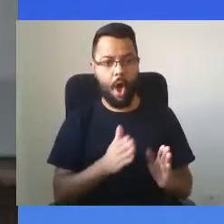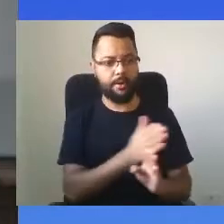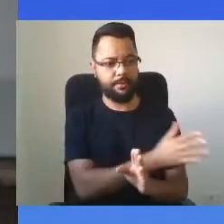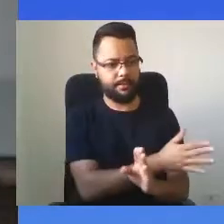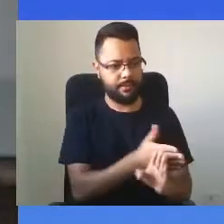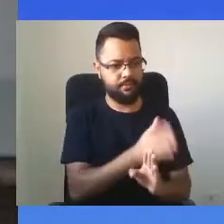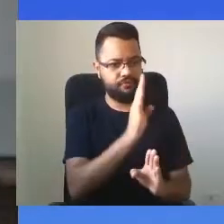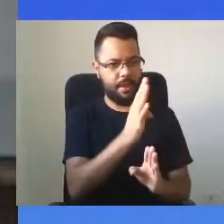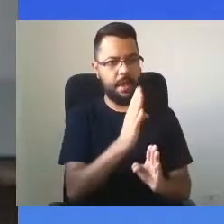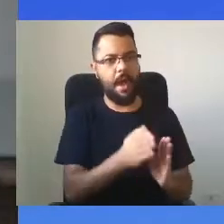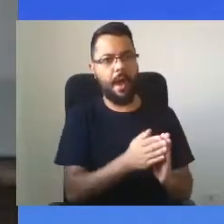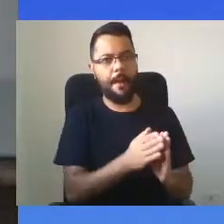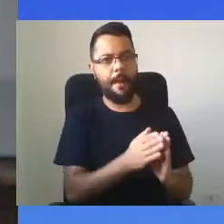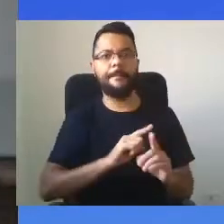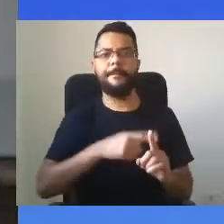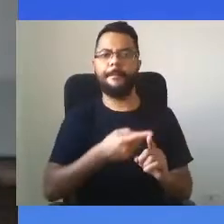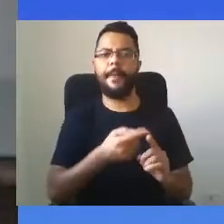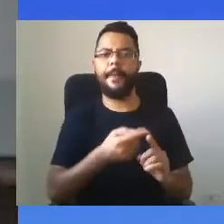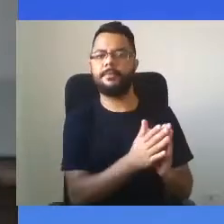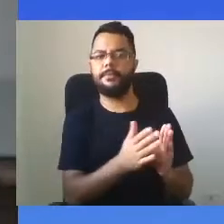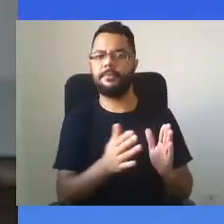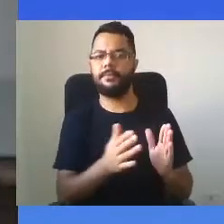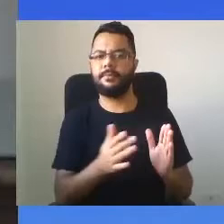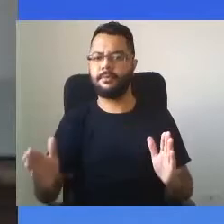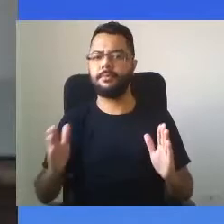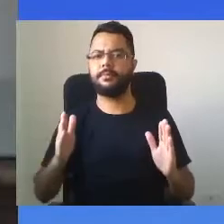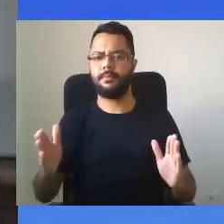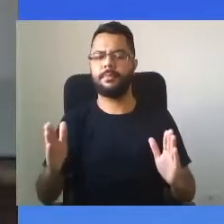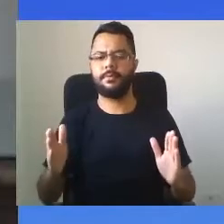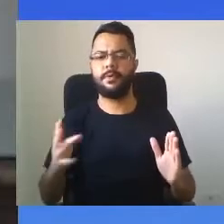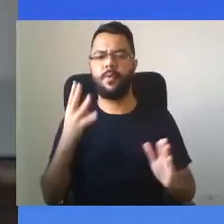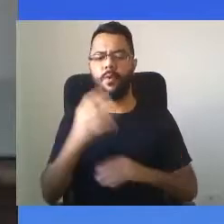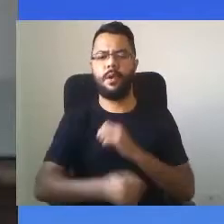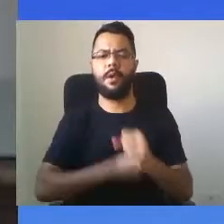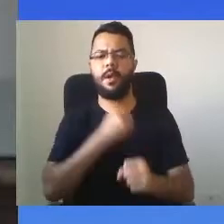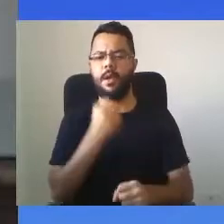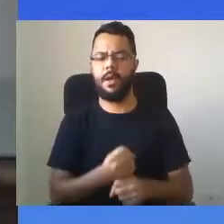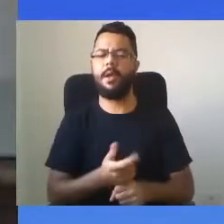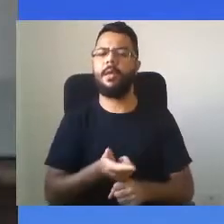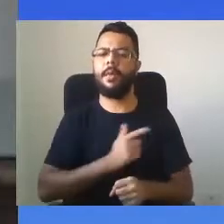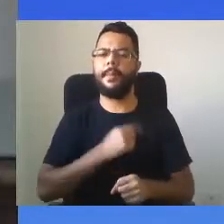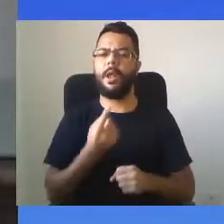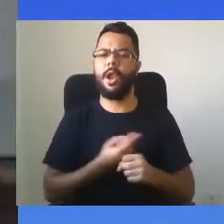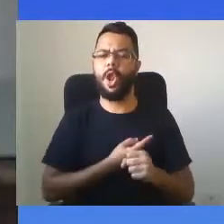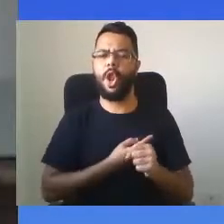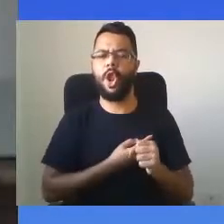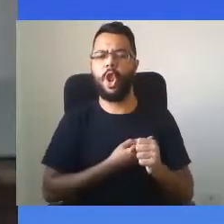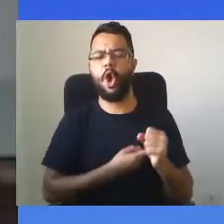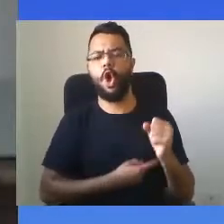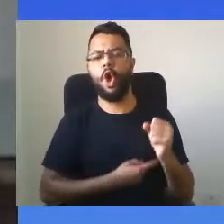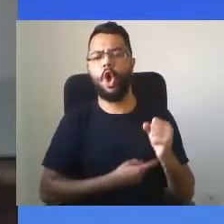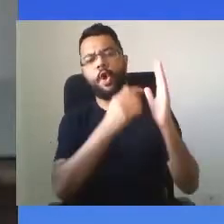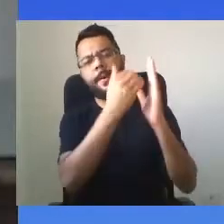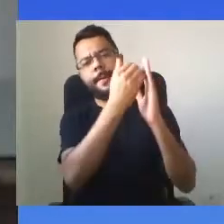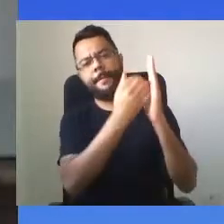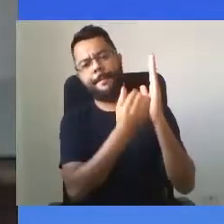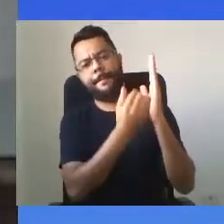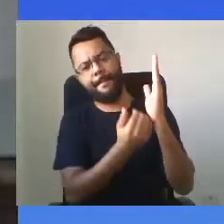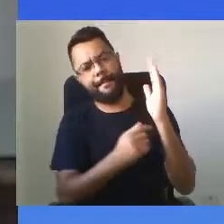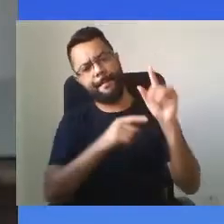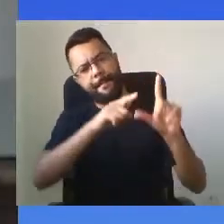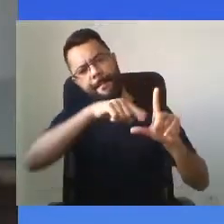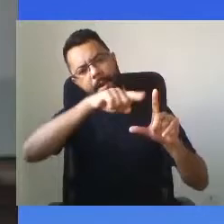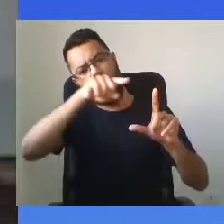do Paraná nos índices mais altos do conhecimento humano, no desenvolvimento da pesquisa, na integração da